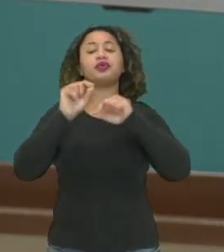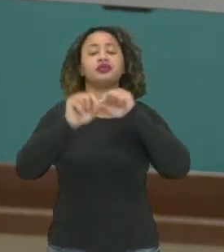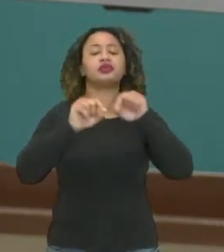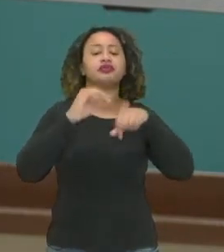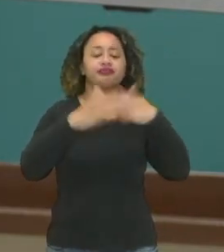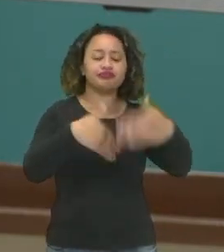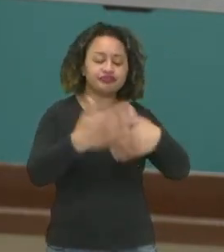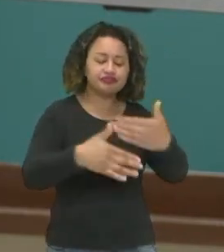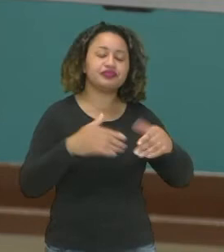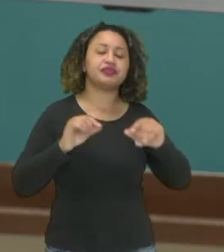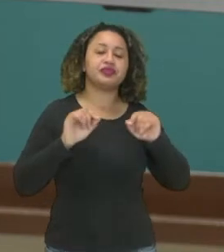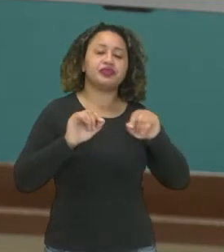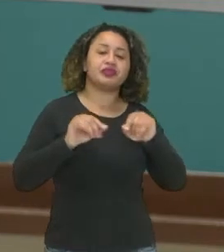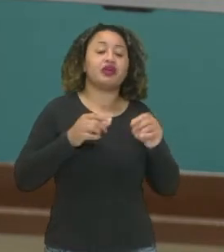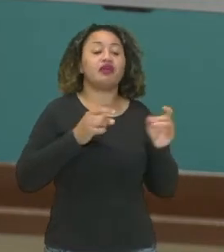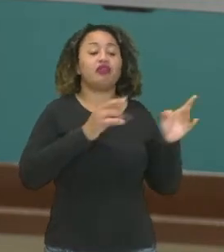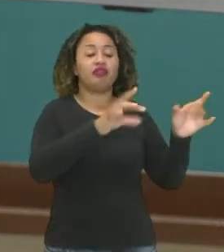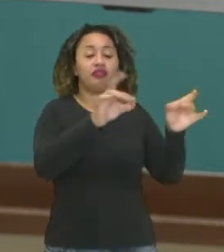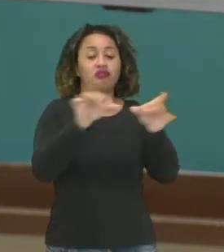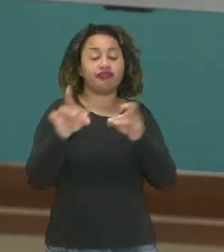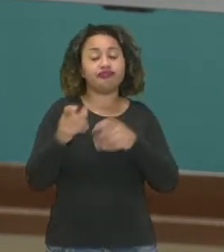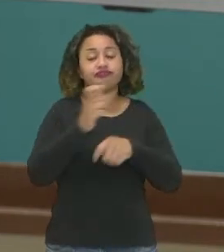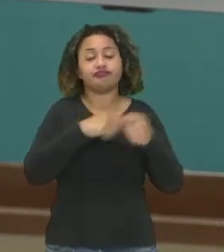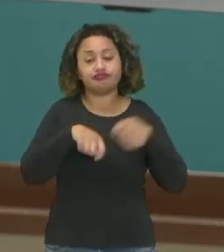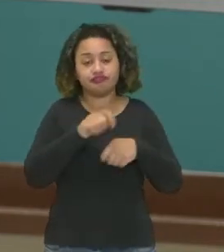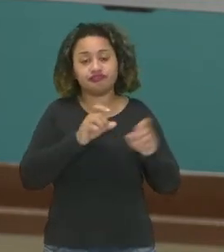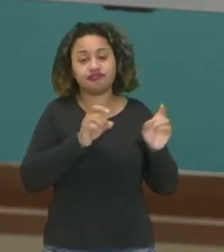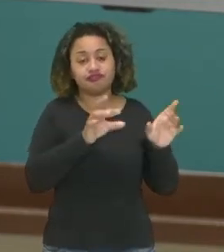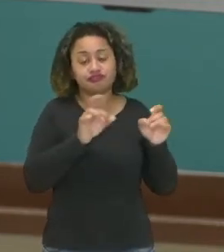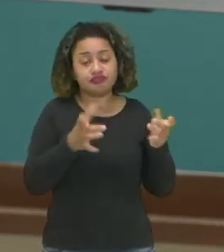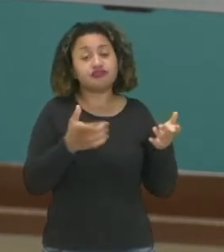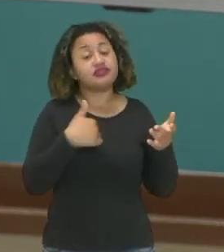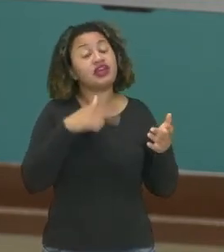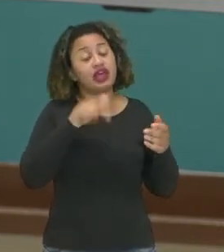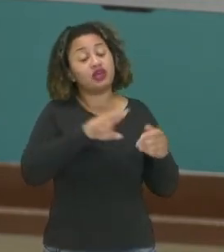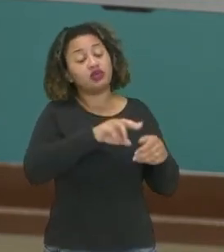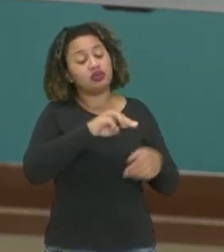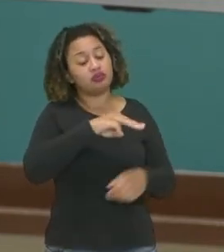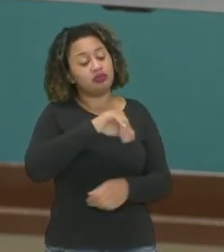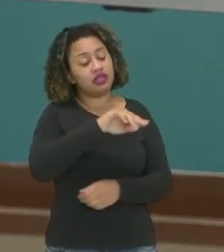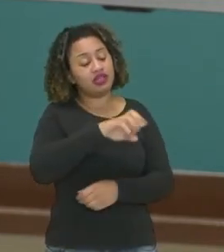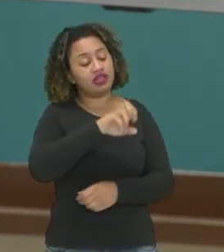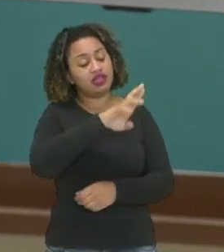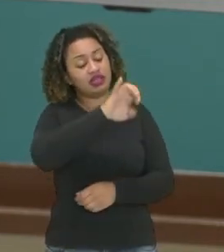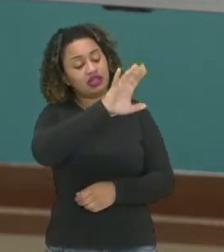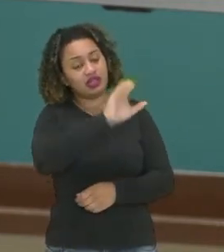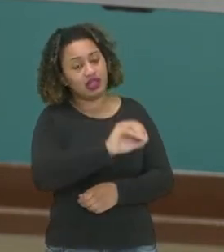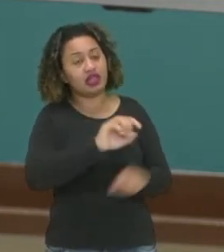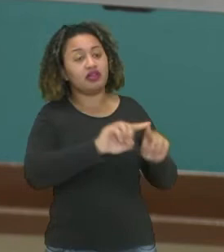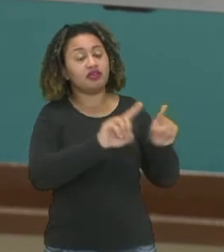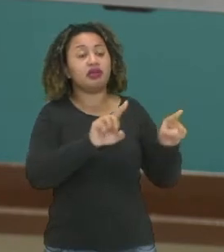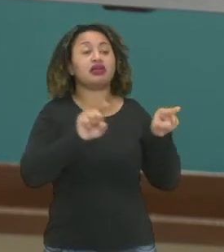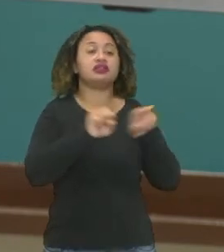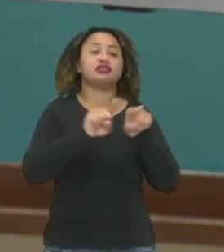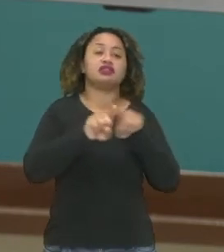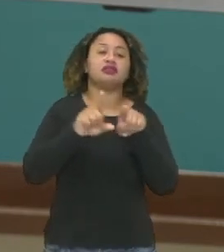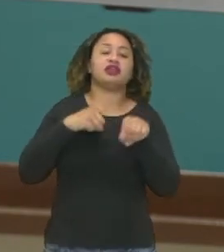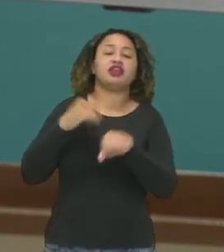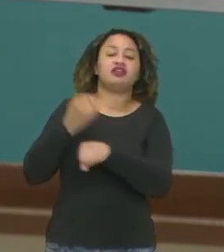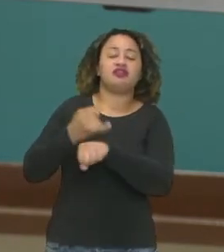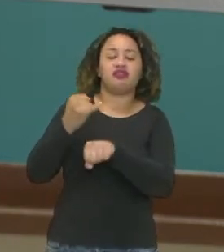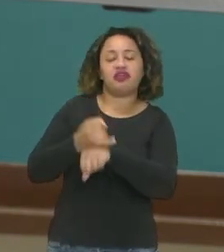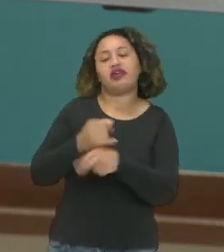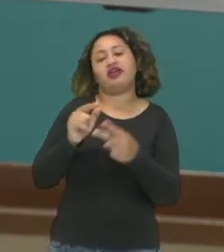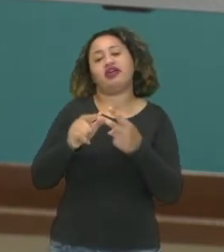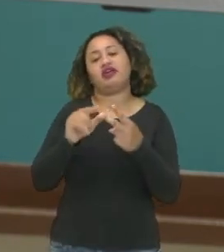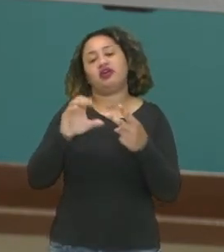a ser comercializadas economicamente. Aí nós chamamos de minério, ok? Mas dentro elas nós temos o ferro, o cobre,